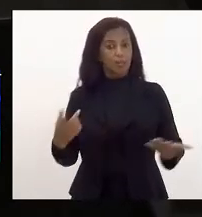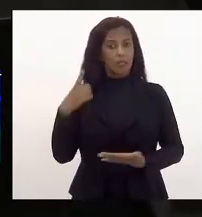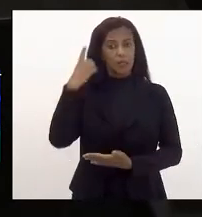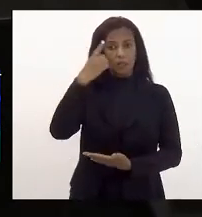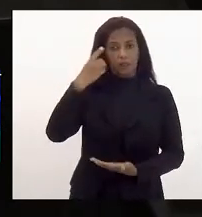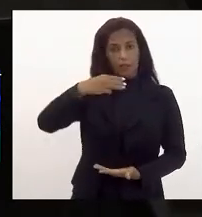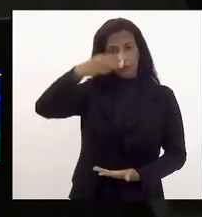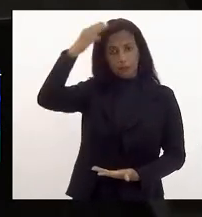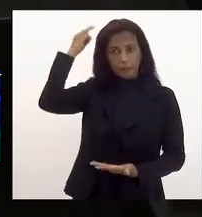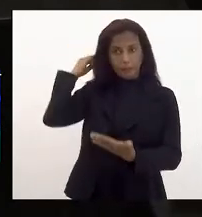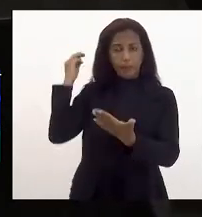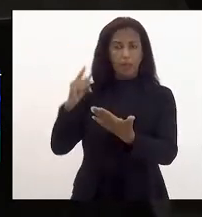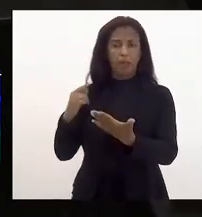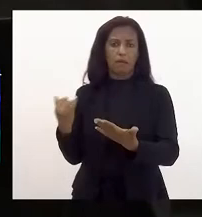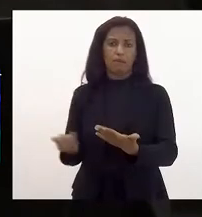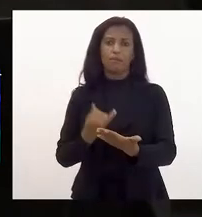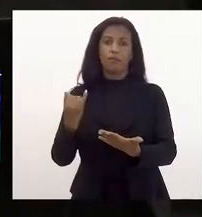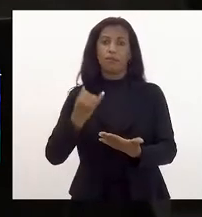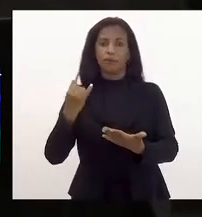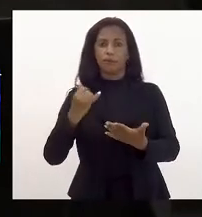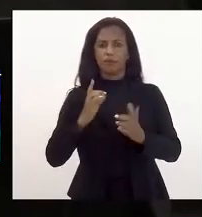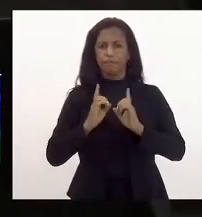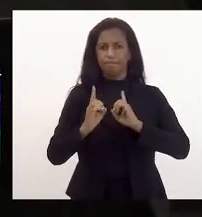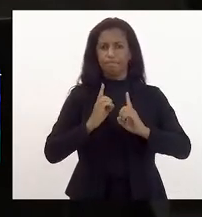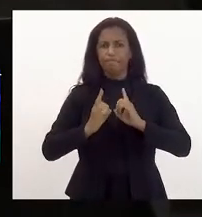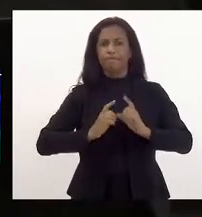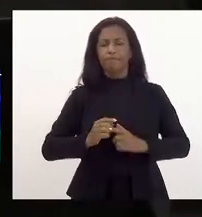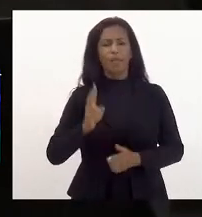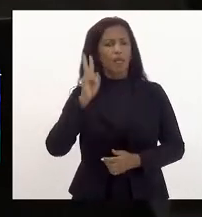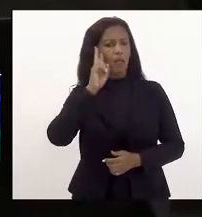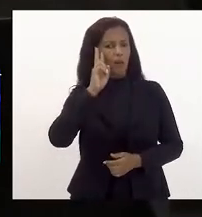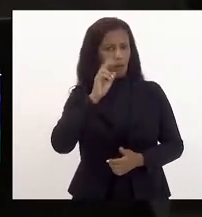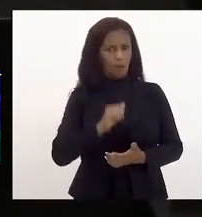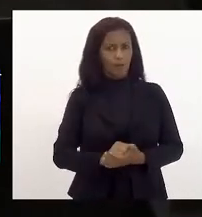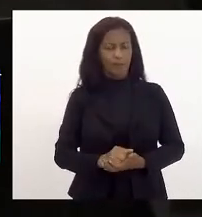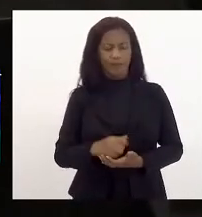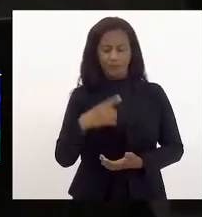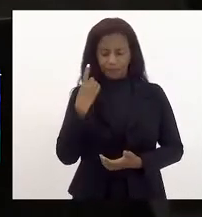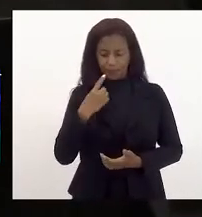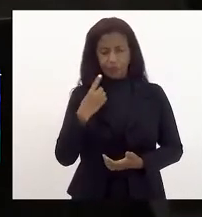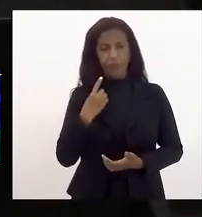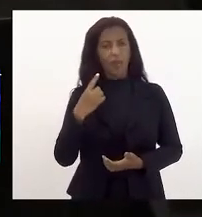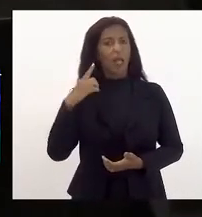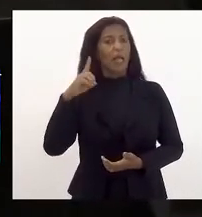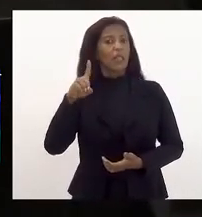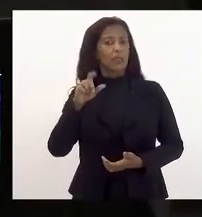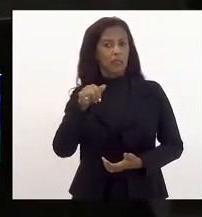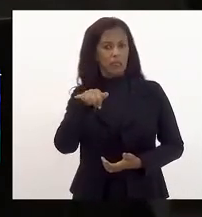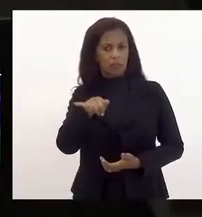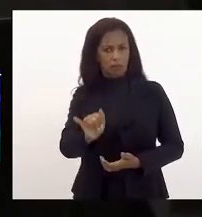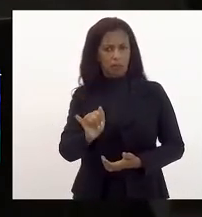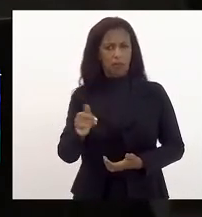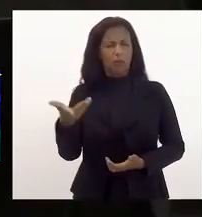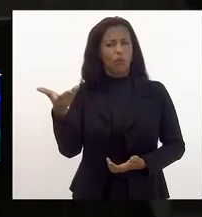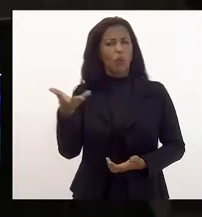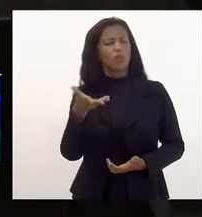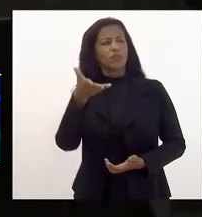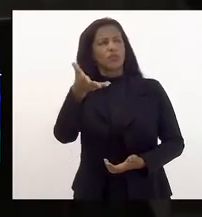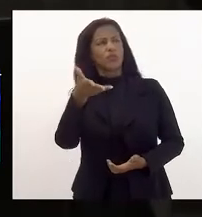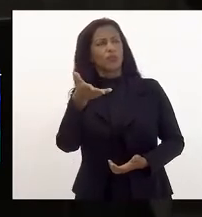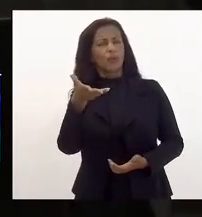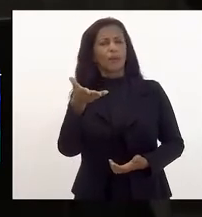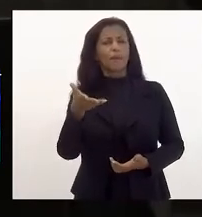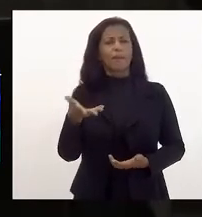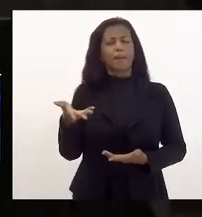é um personagem importante desse debate eu lembro deputada Dani Monteiro quando nós fomos fazer aquela participar daquele ato